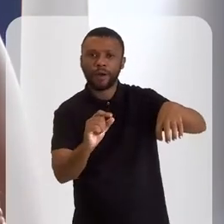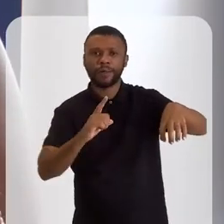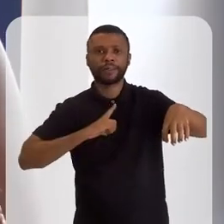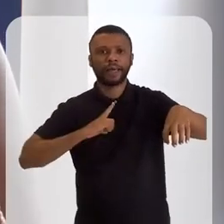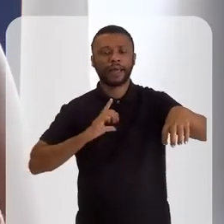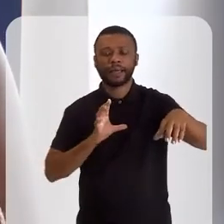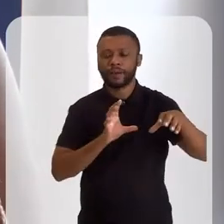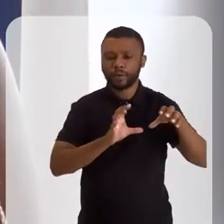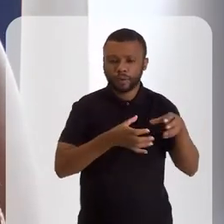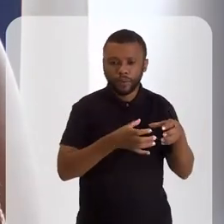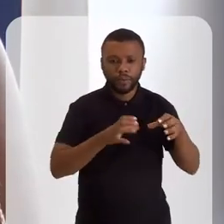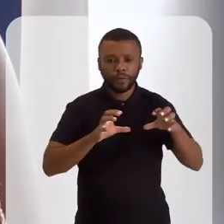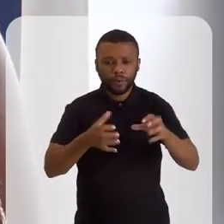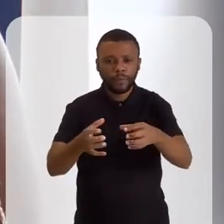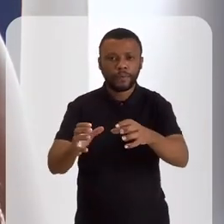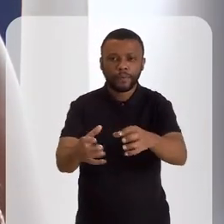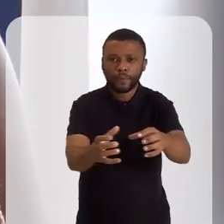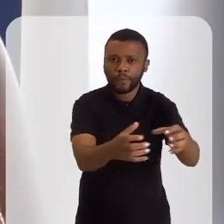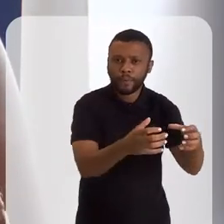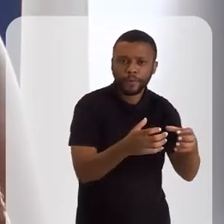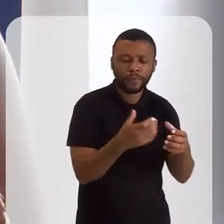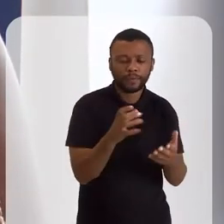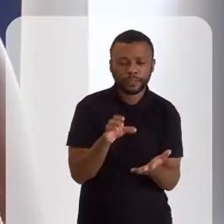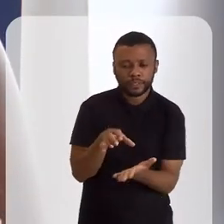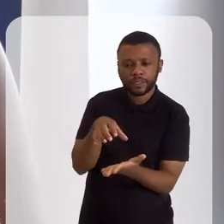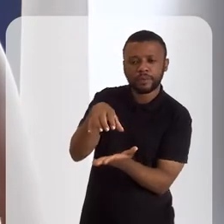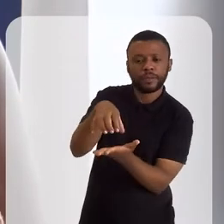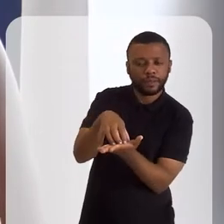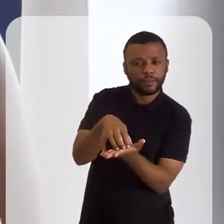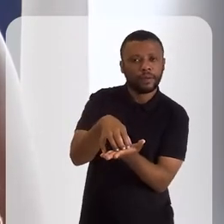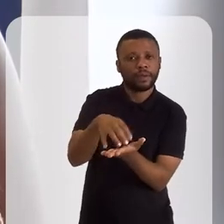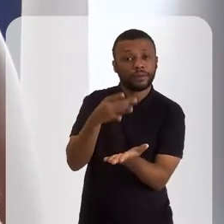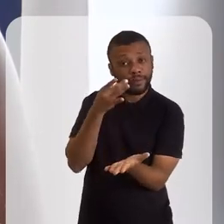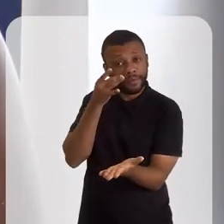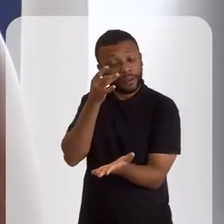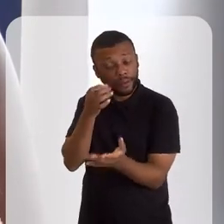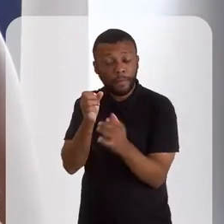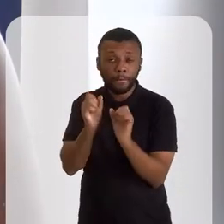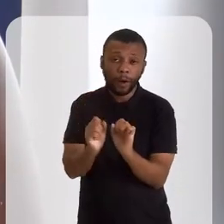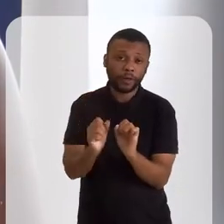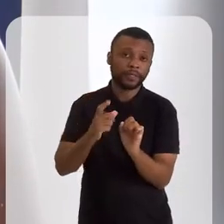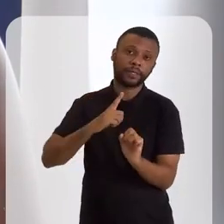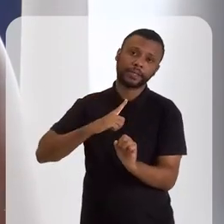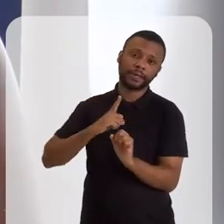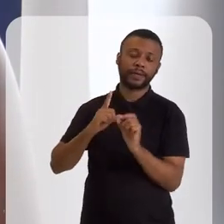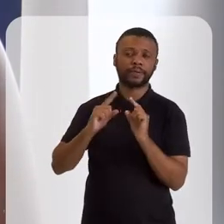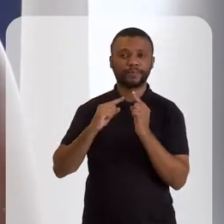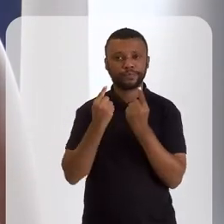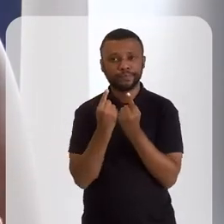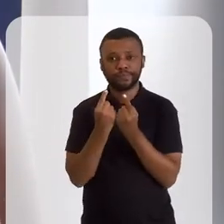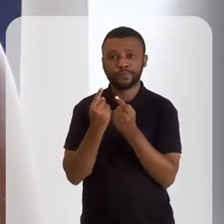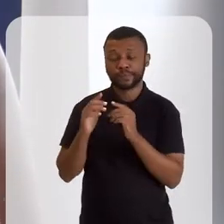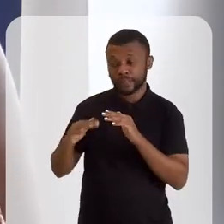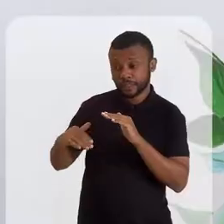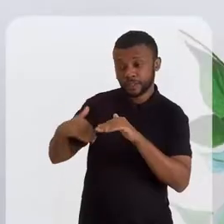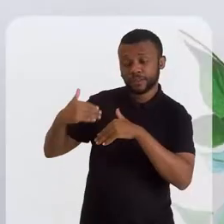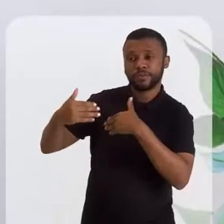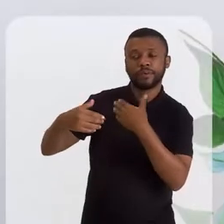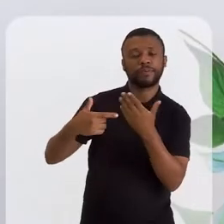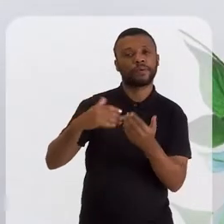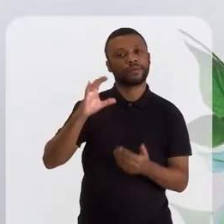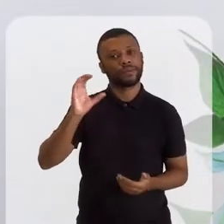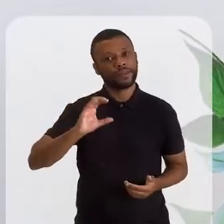agrupamentos de estabelecimentos físicos, mesmo, em que pode acontecer, por exemplo, desenvolvimento de ciência,